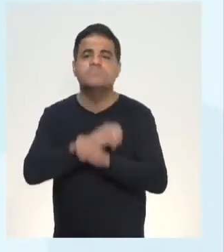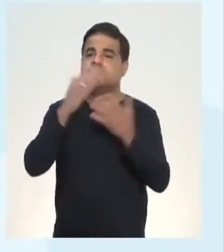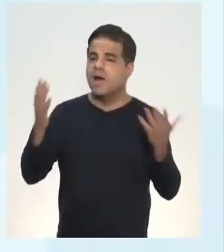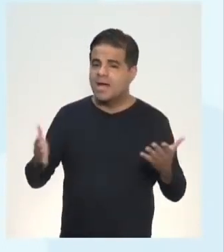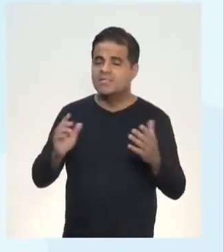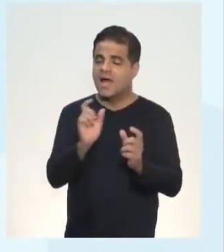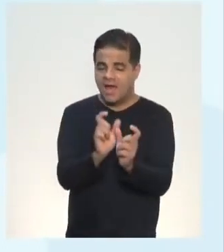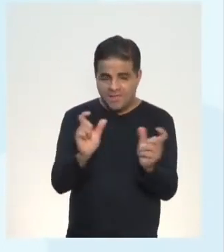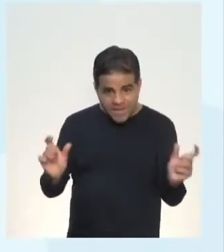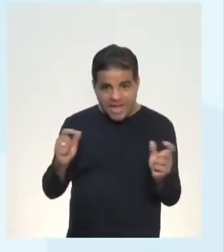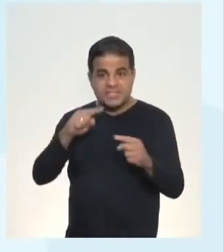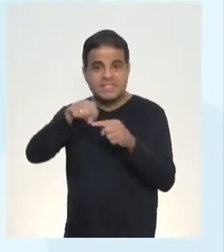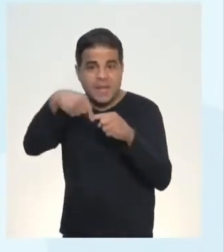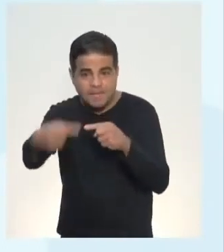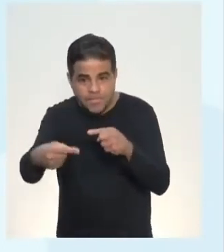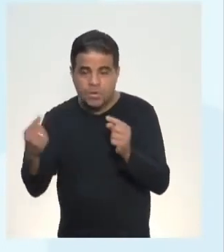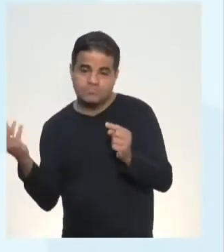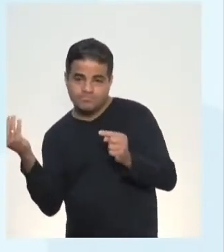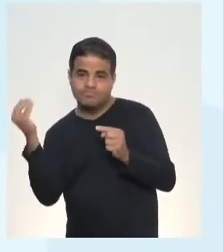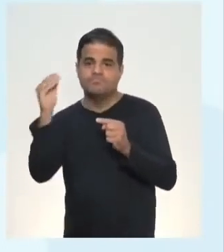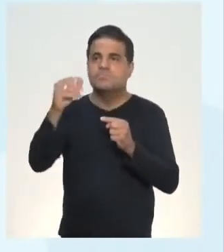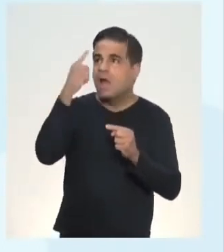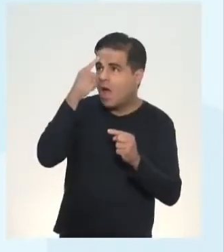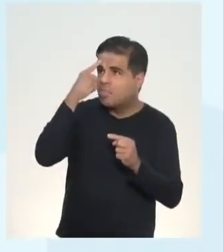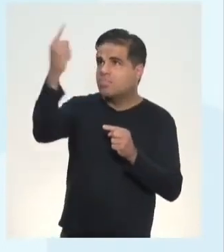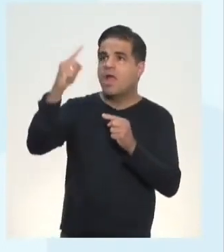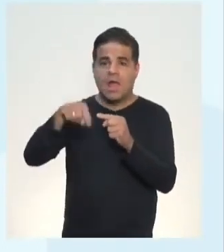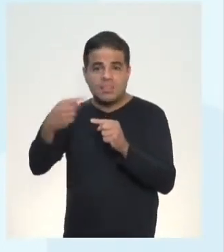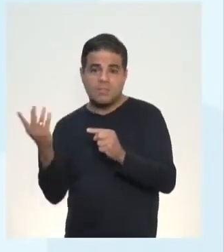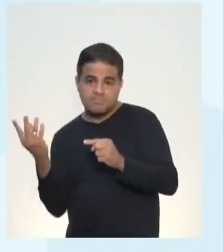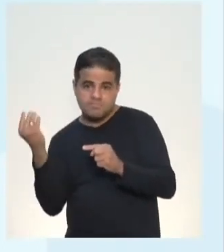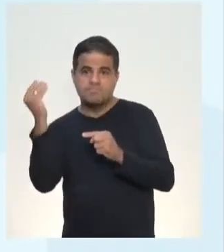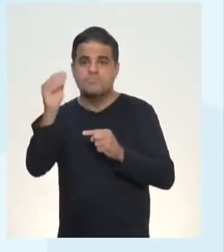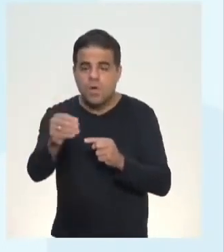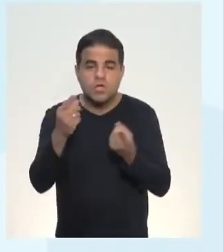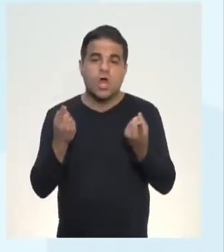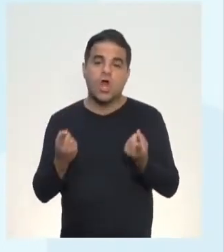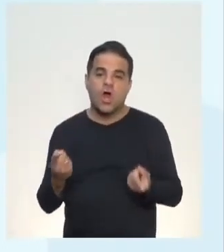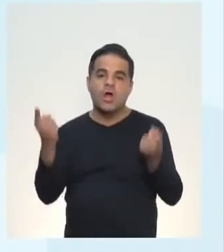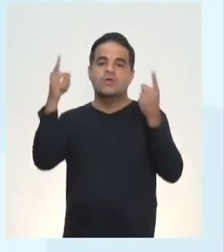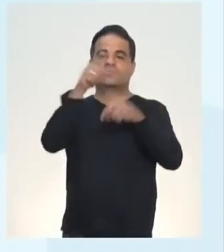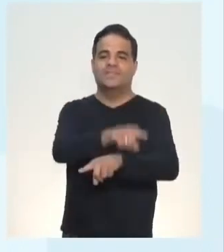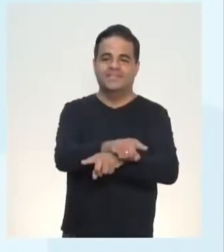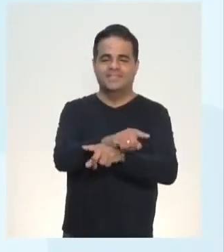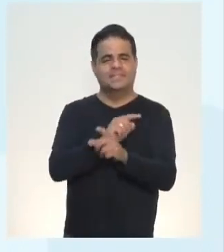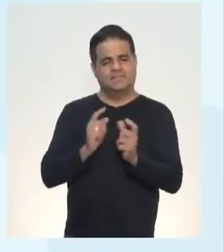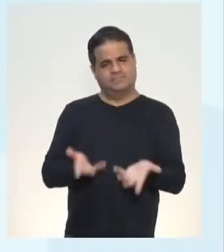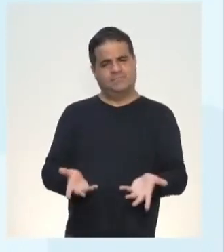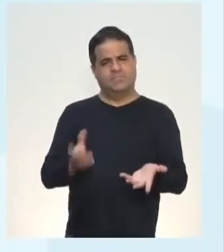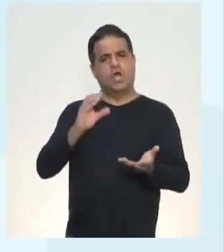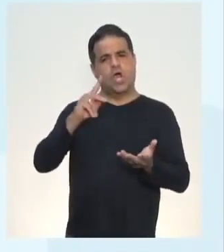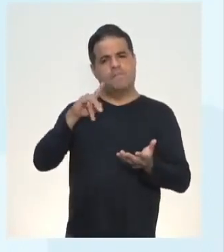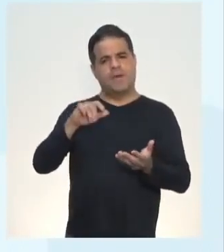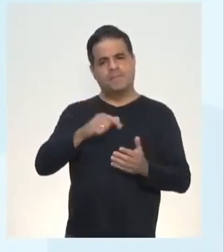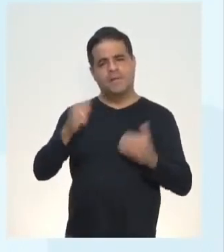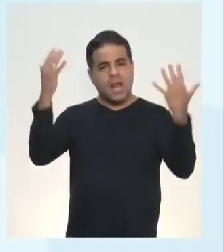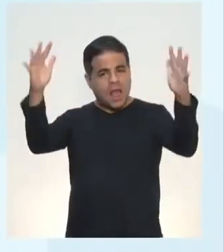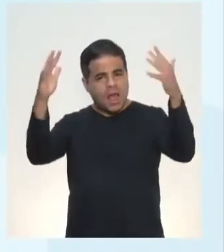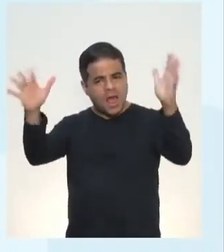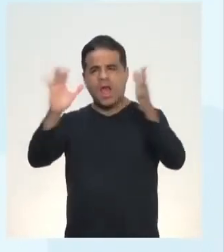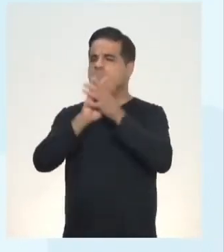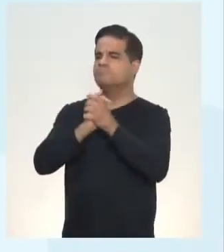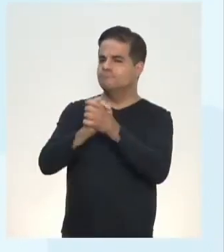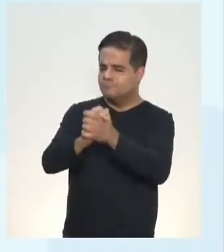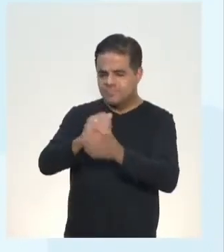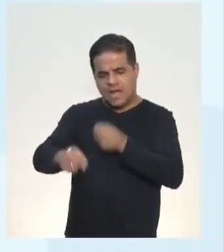frase que vem depois, a oração que vem depois, a ideia que vem depois, contradiz a que vem antes. Claro, Copacabana celebra ano novo